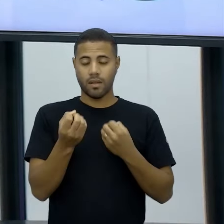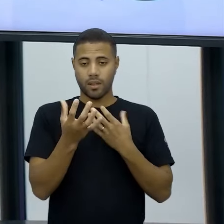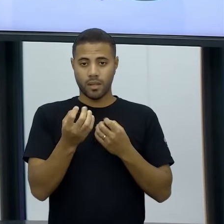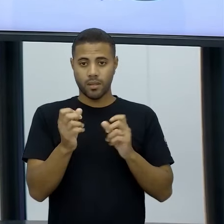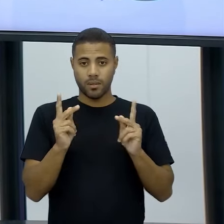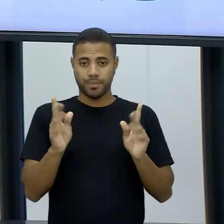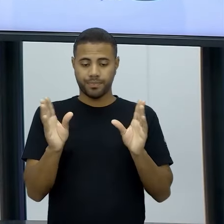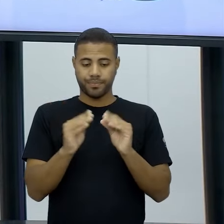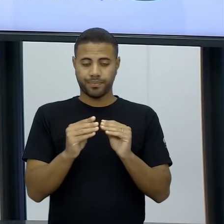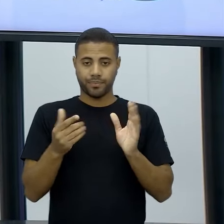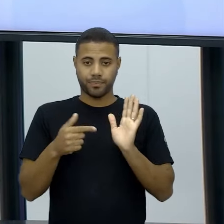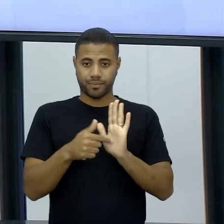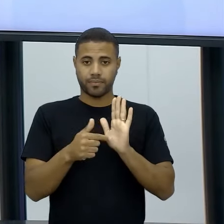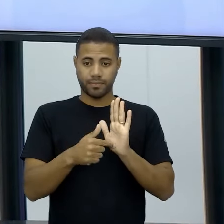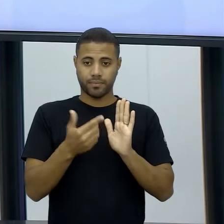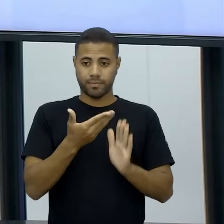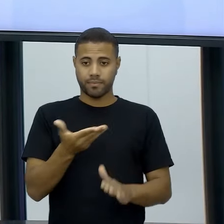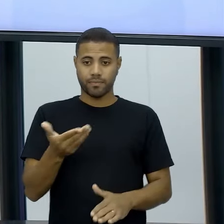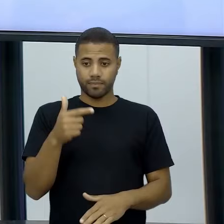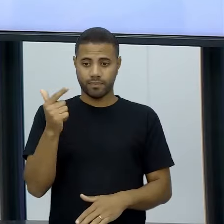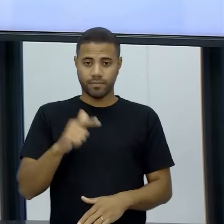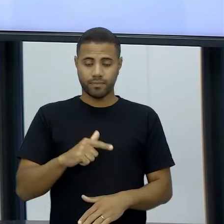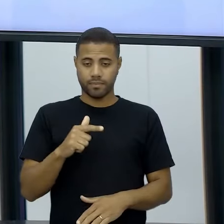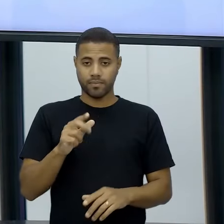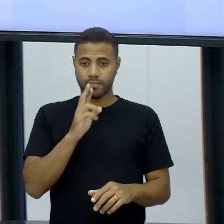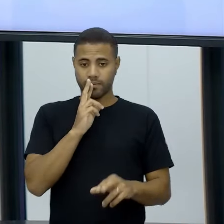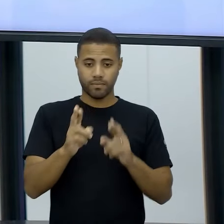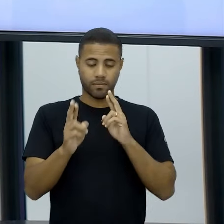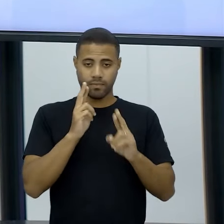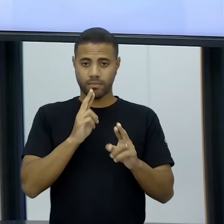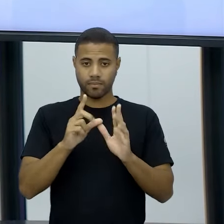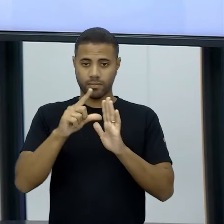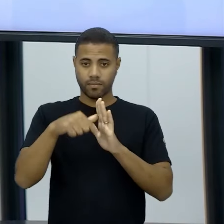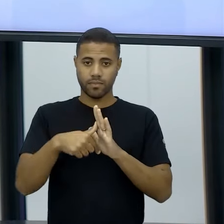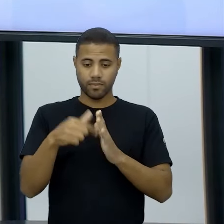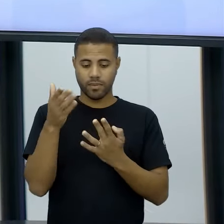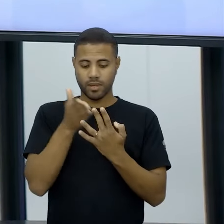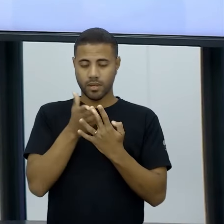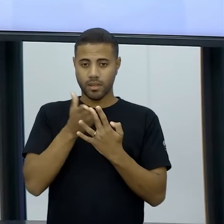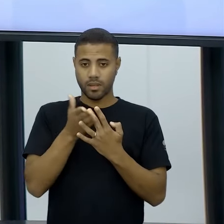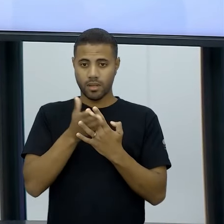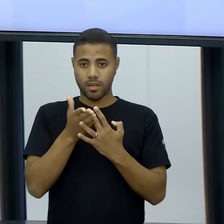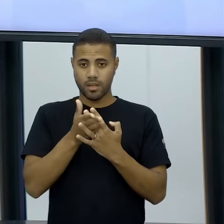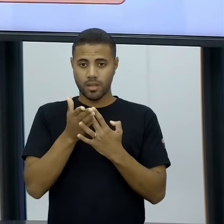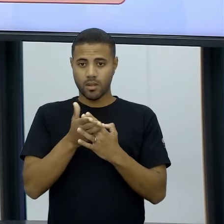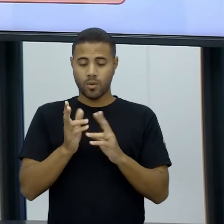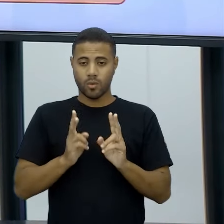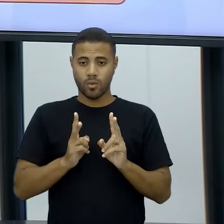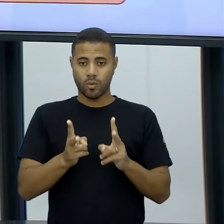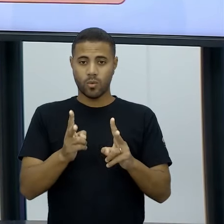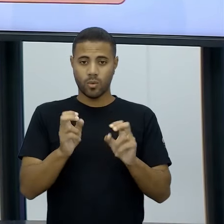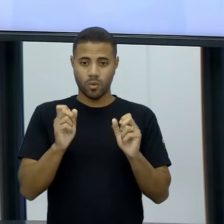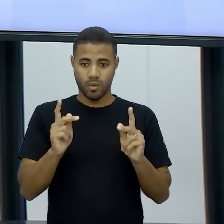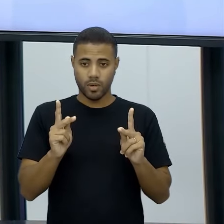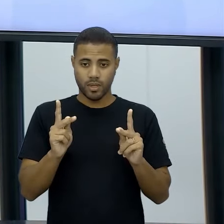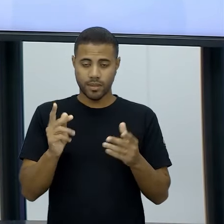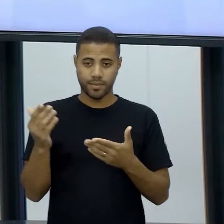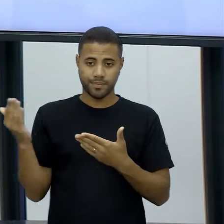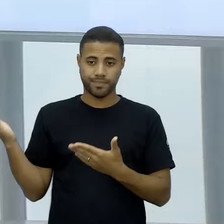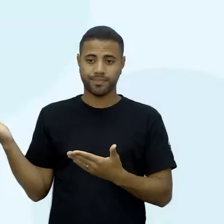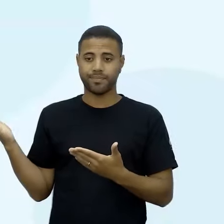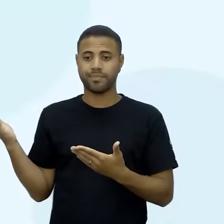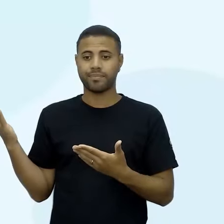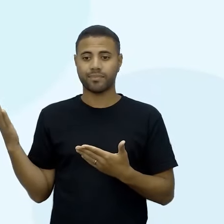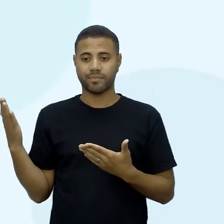tudo bem? Vamos mostrar para vocês, então, as respostas aí, depois do intervalo, a gente continua, ok? Olha lá,